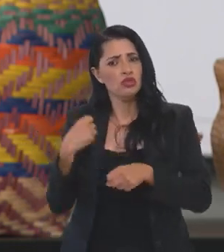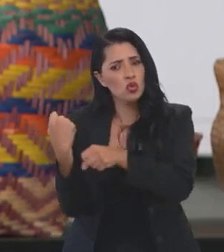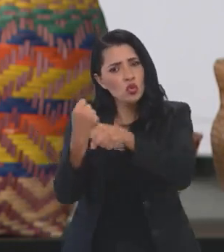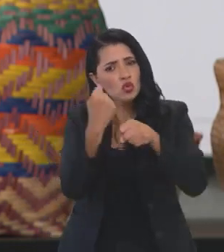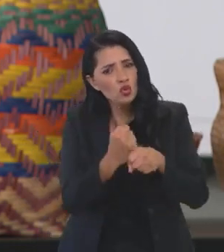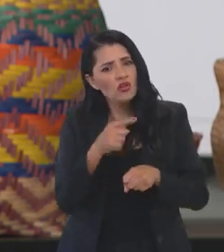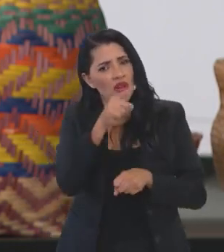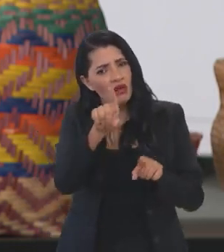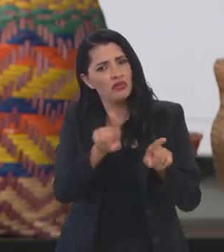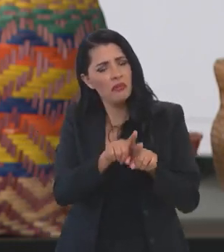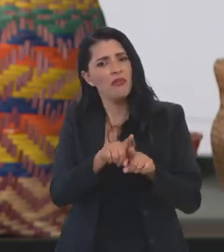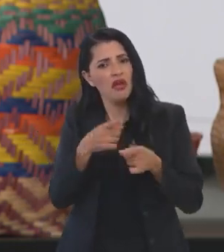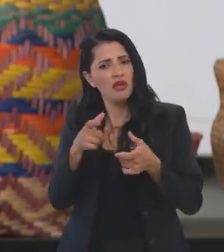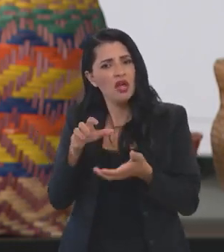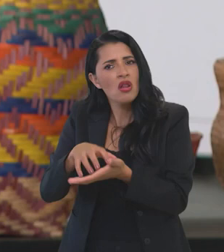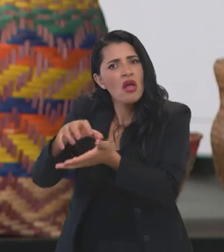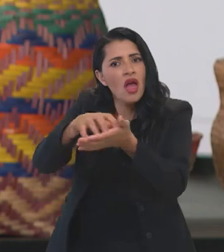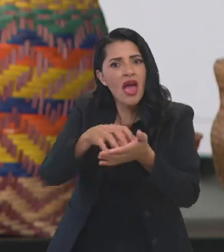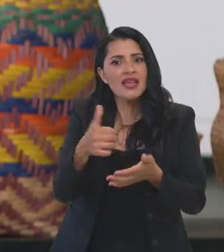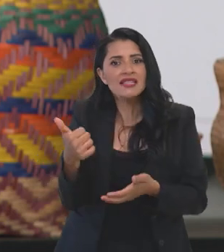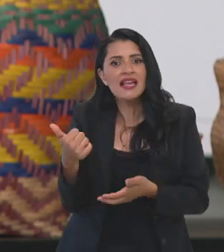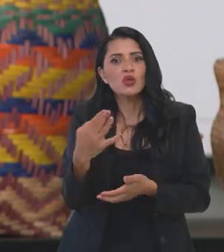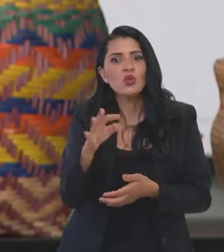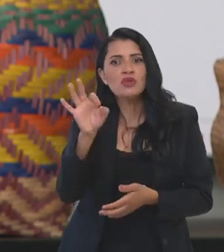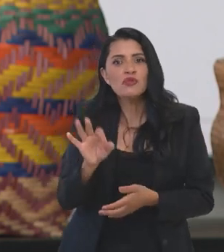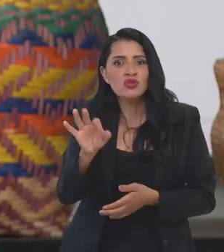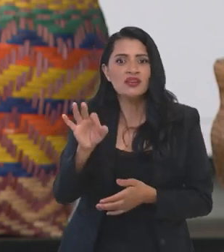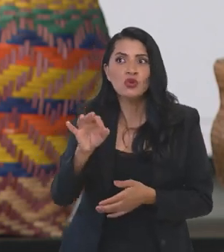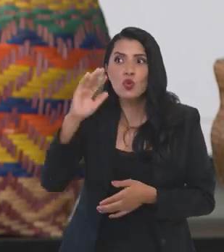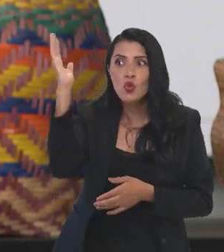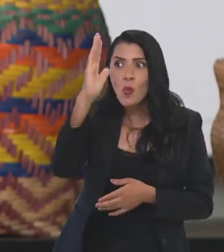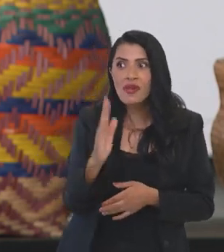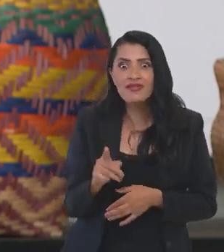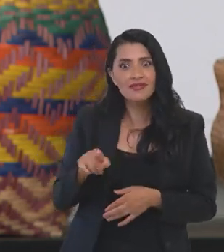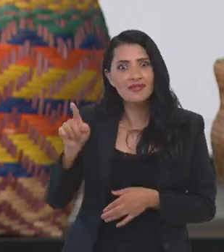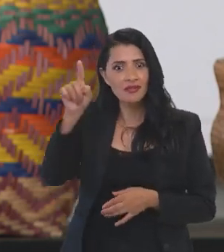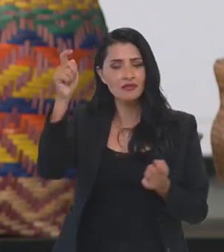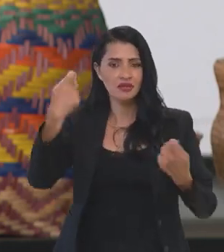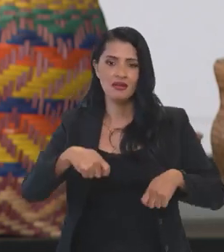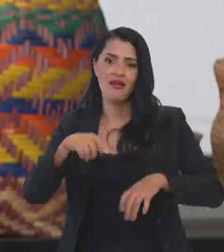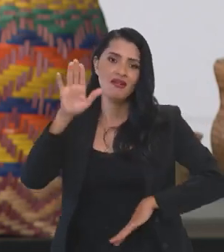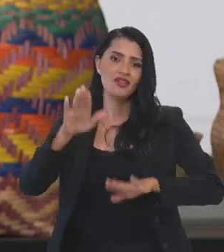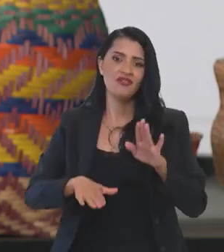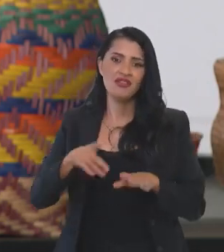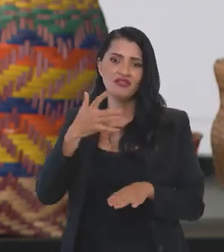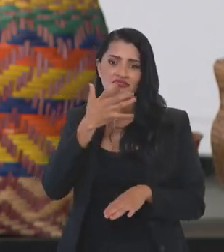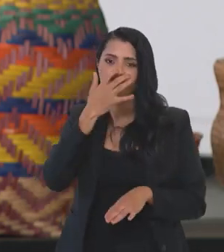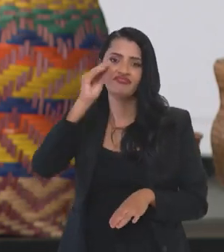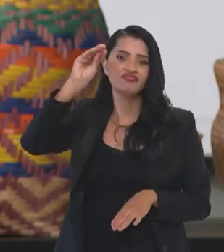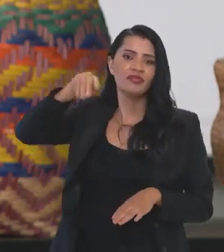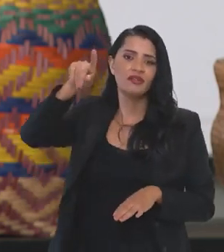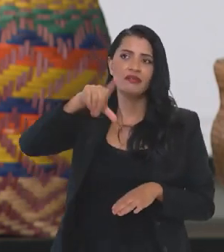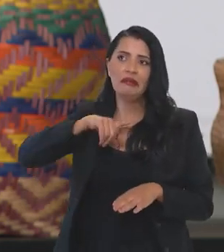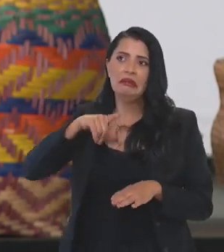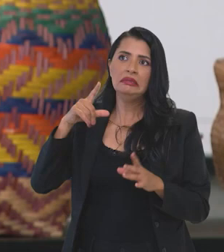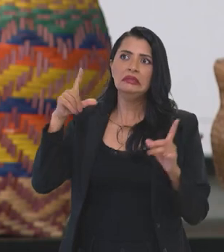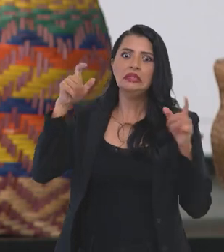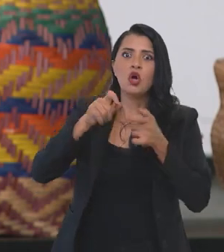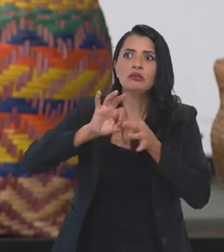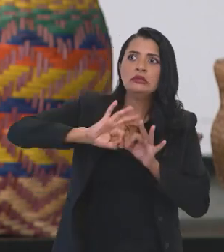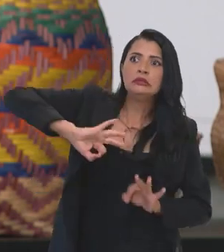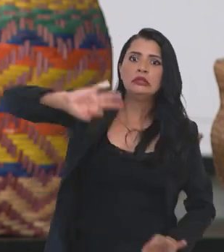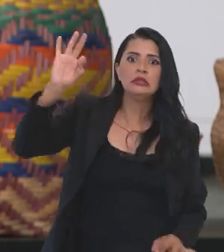estrutura física lá na ponta. Esses 14% estão no Brasil todo. E, muitas vezes, não se considera essa